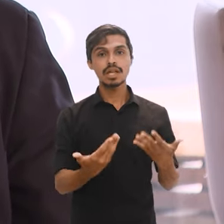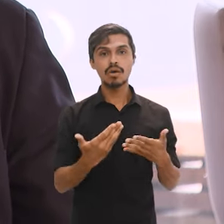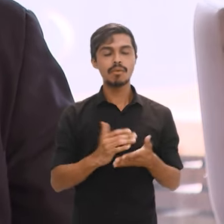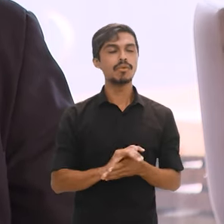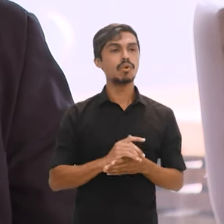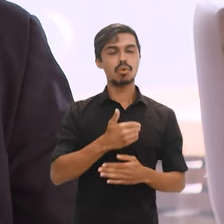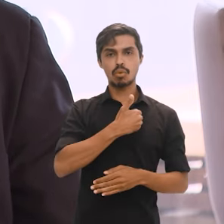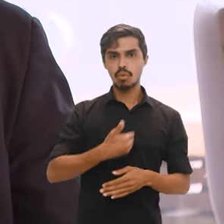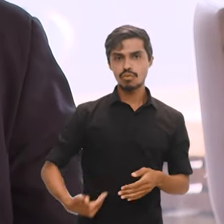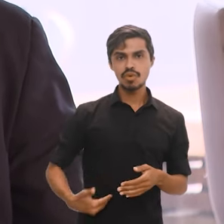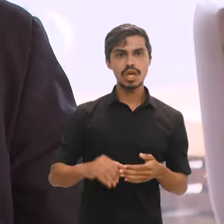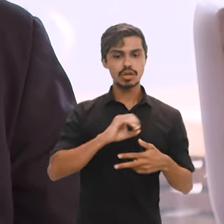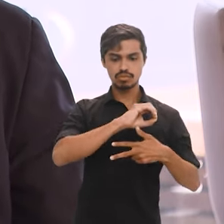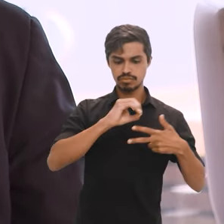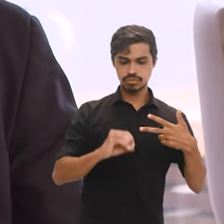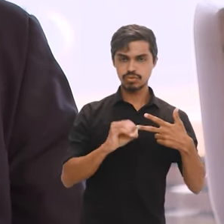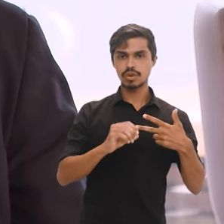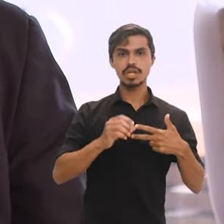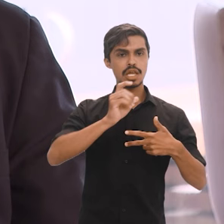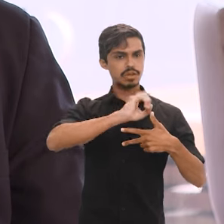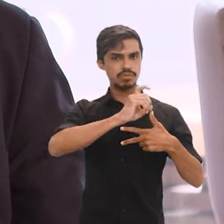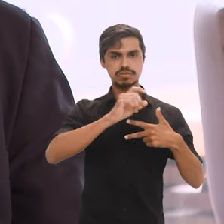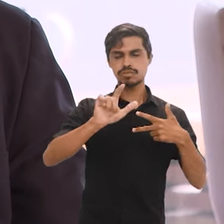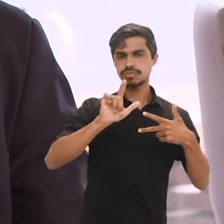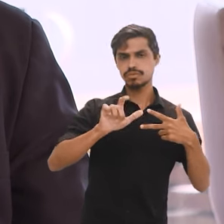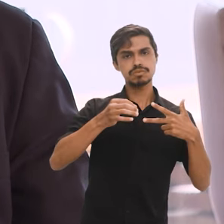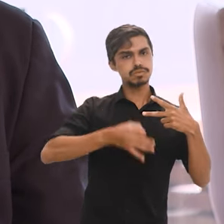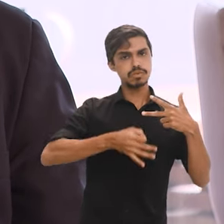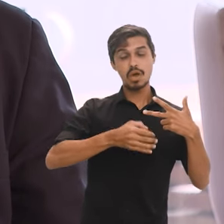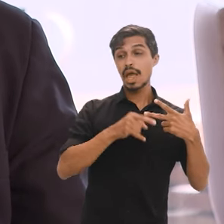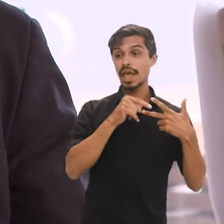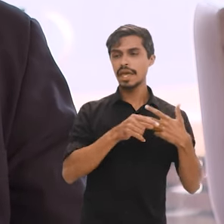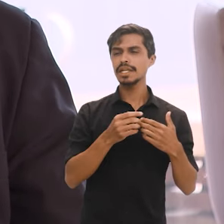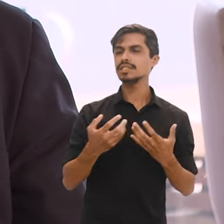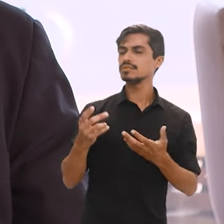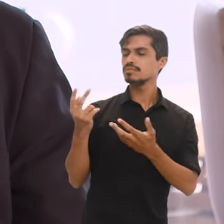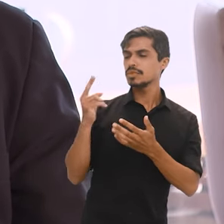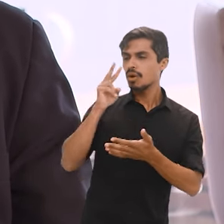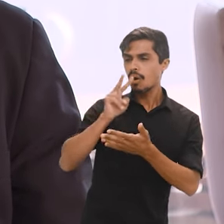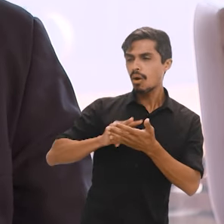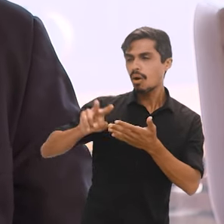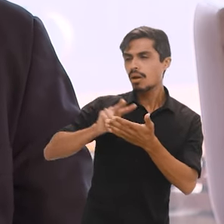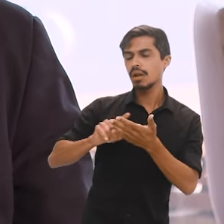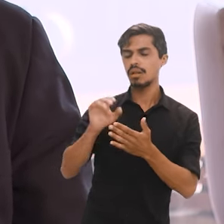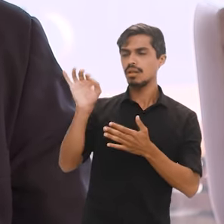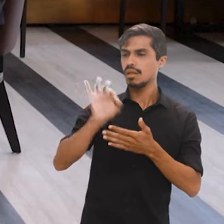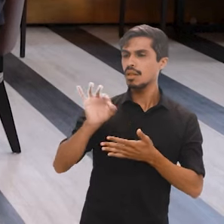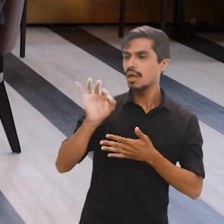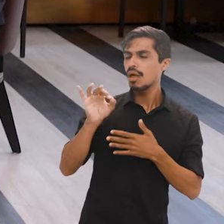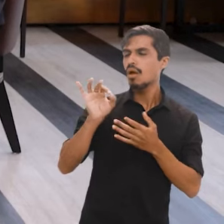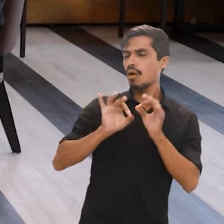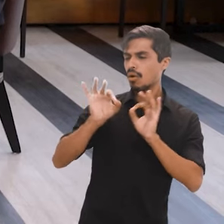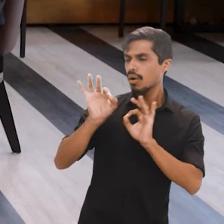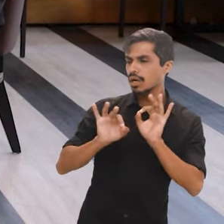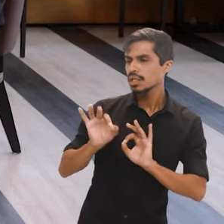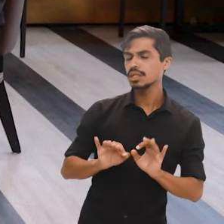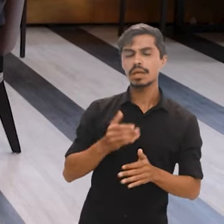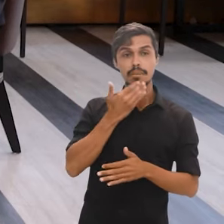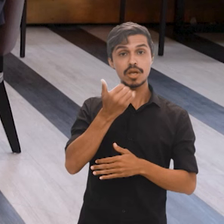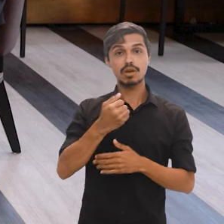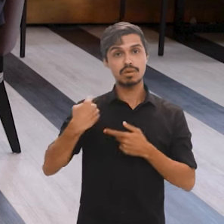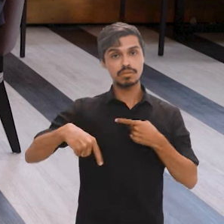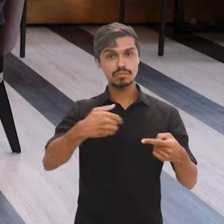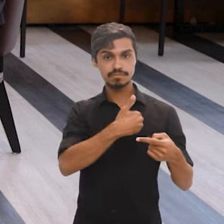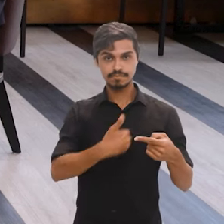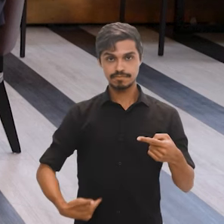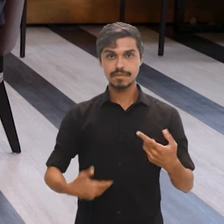os governos, os poderes executivos, legislativos, judiciários, têm melhores condições, inclusive, de conduzir as políticas